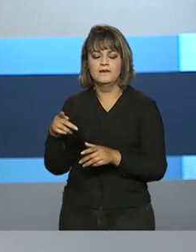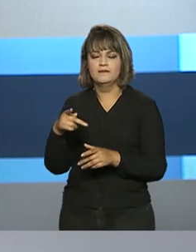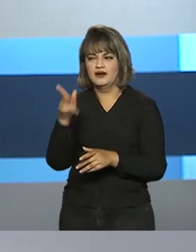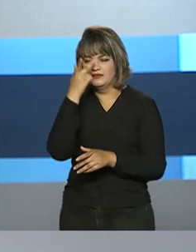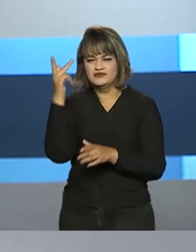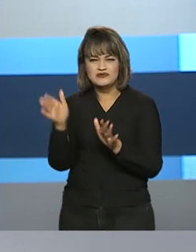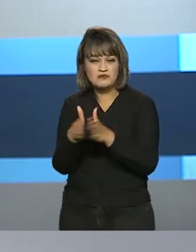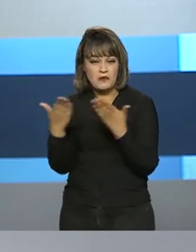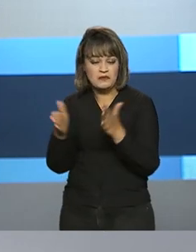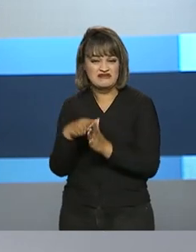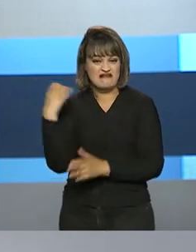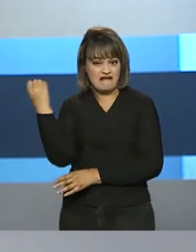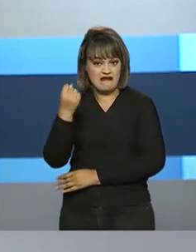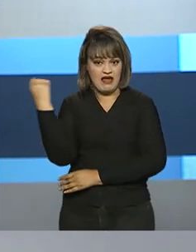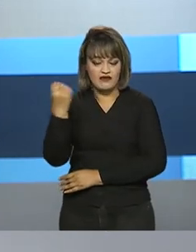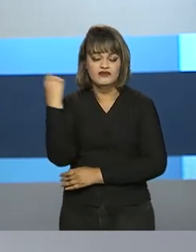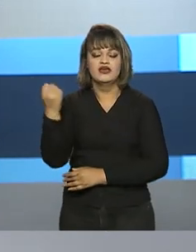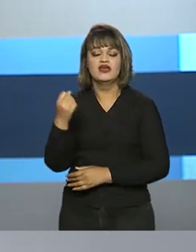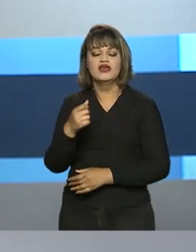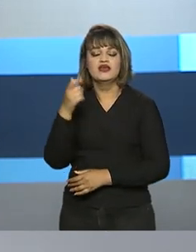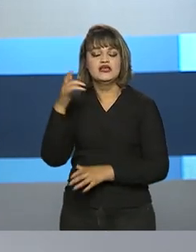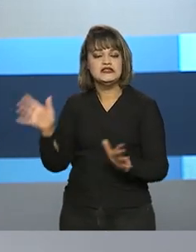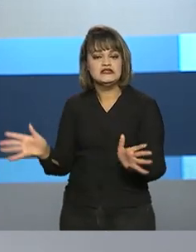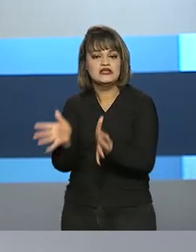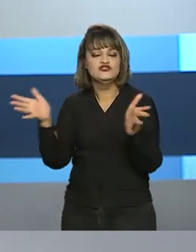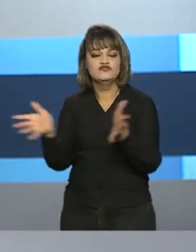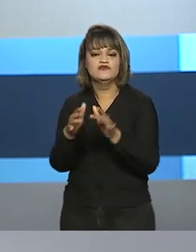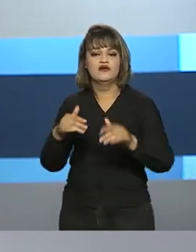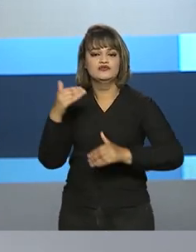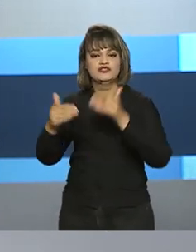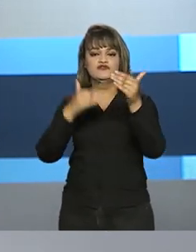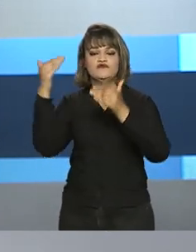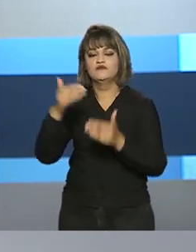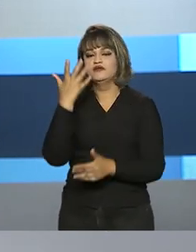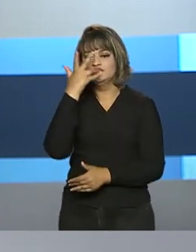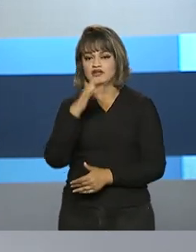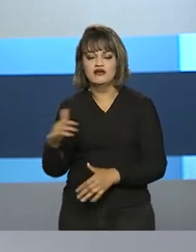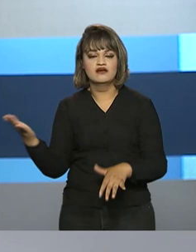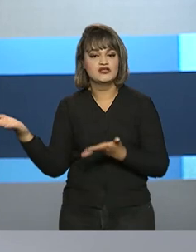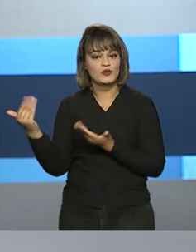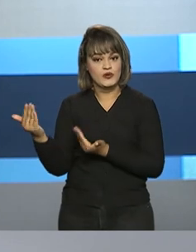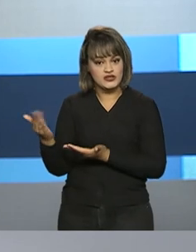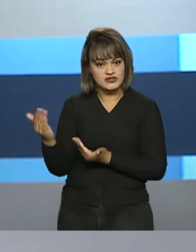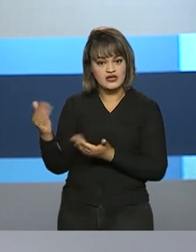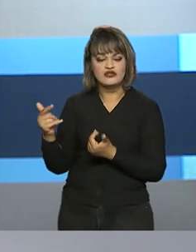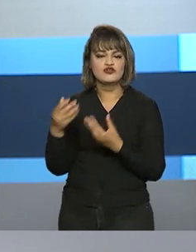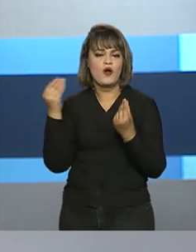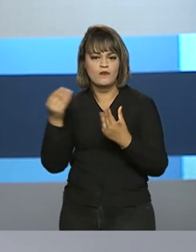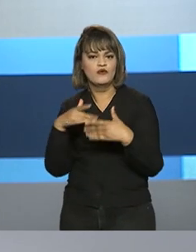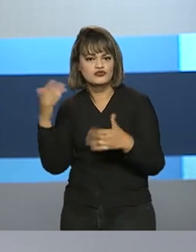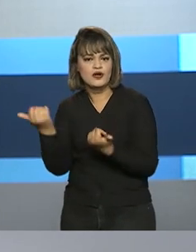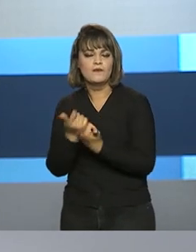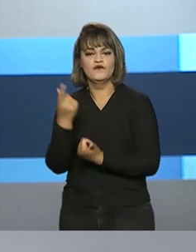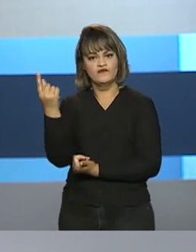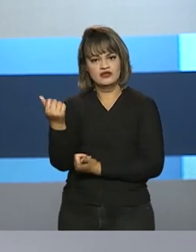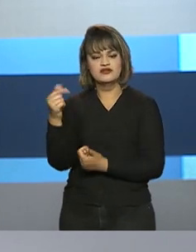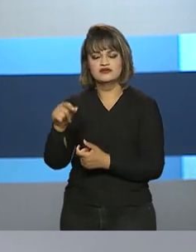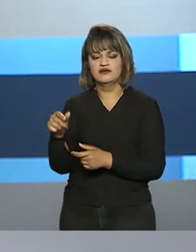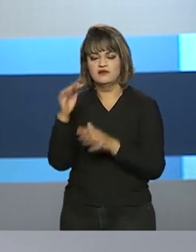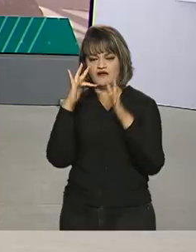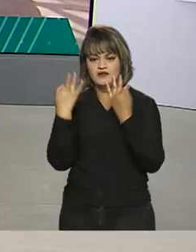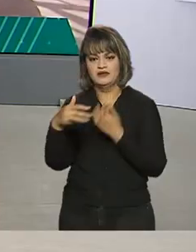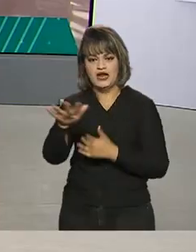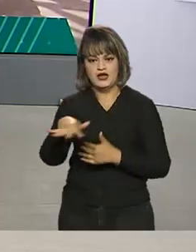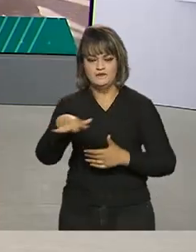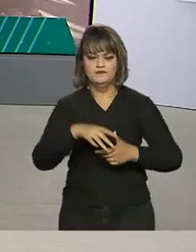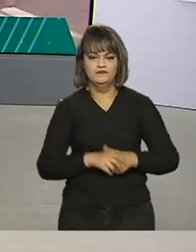pobreza e de extrema pobreza e deve promover o desenvolvimento das crianças e dos adolescentes por meio de apoio financeiro às famílias.